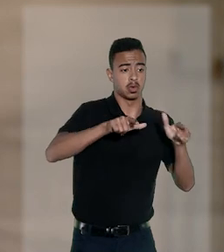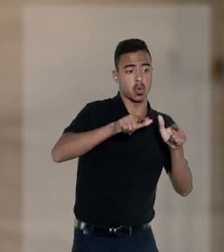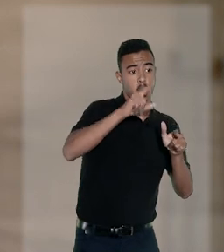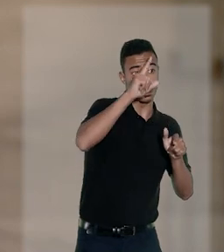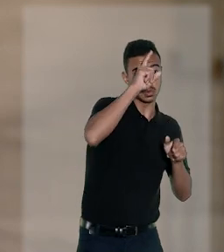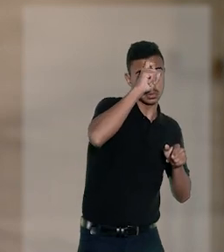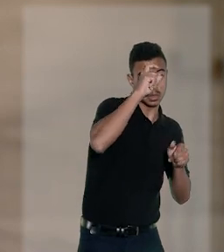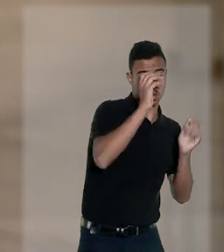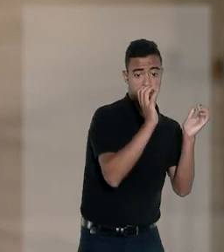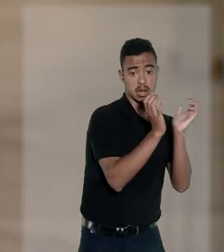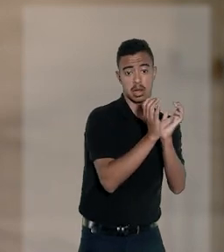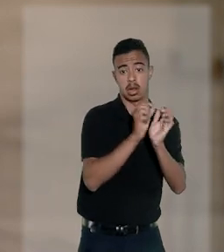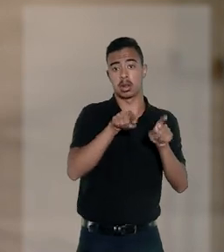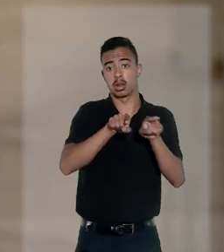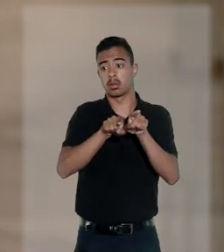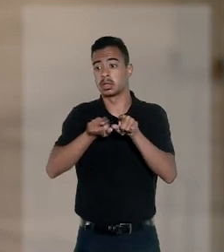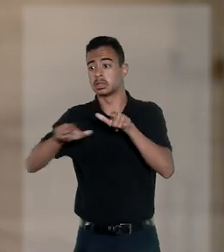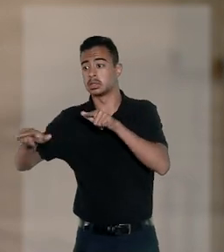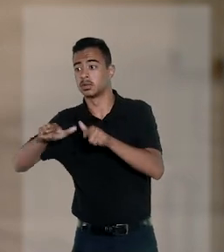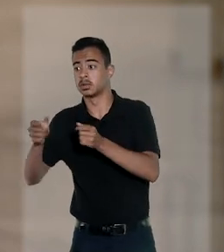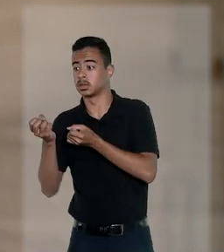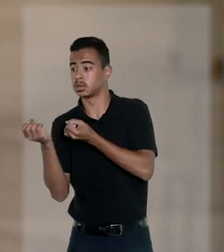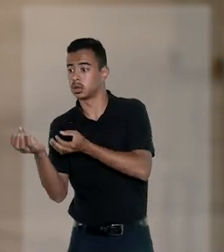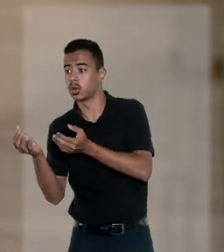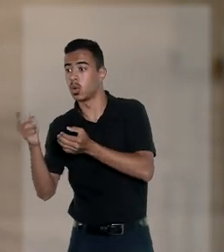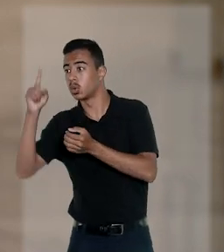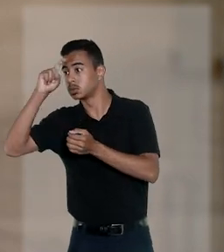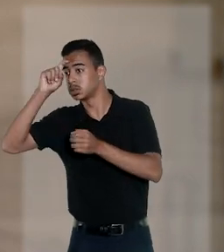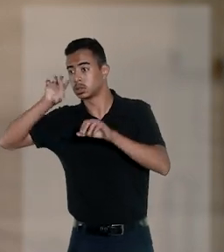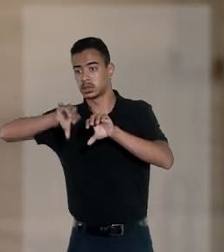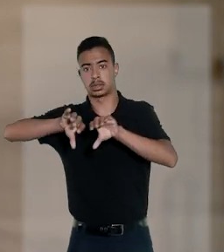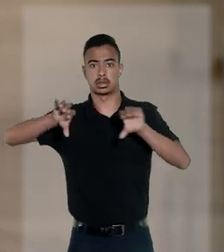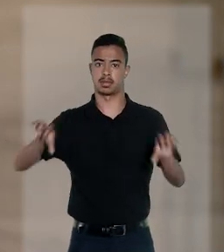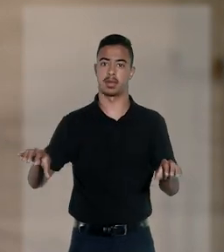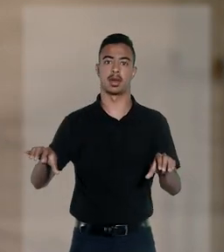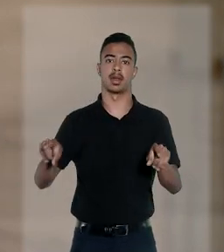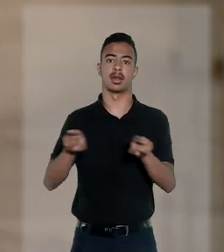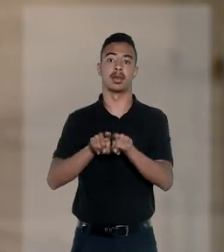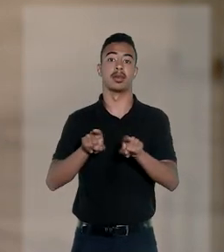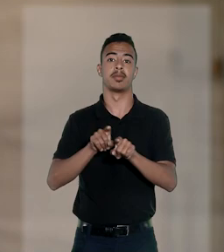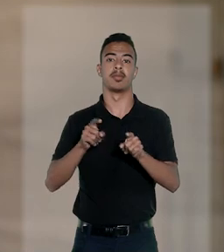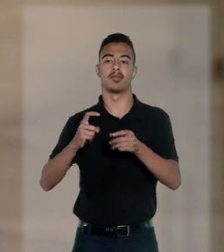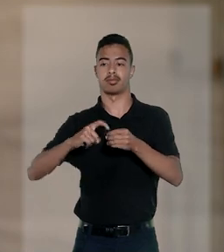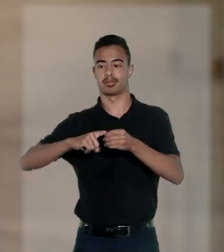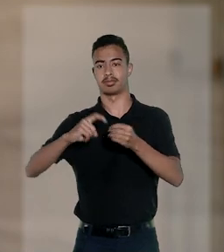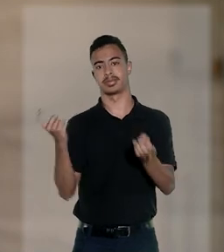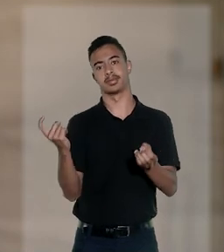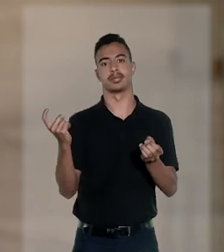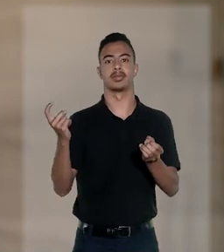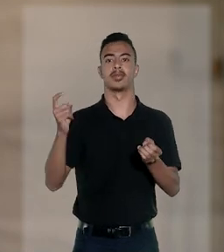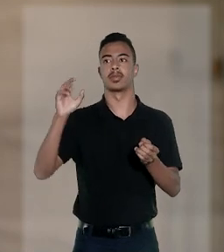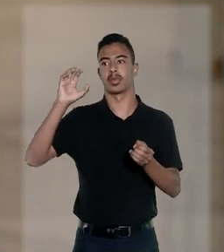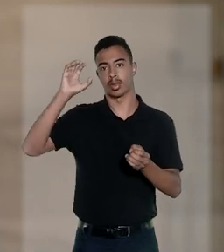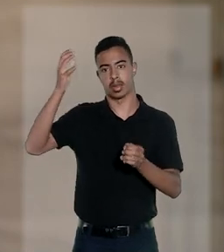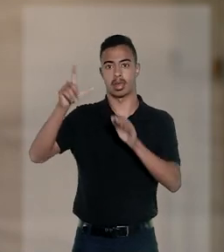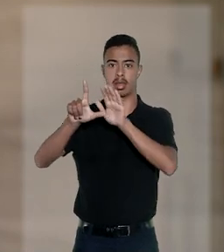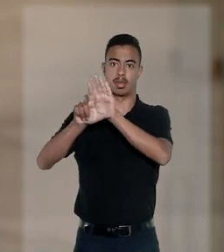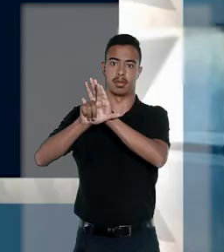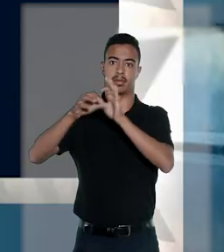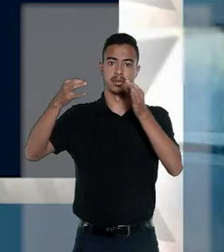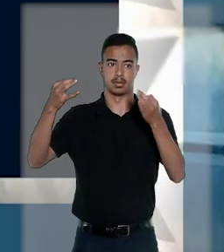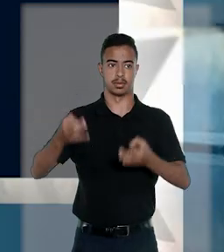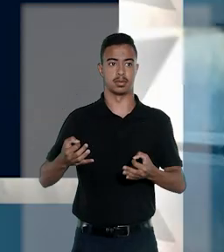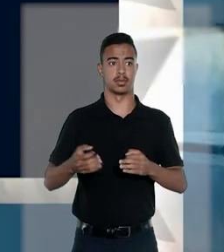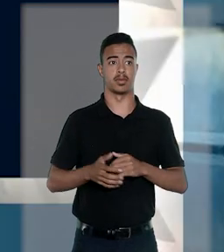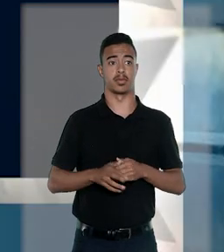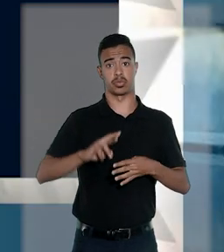serviços hospitalares com o conceito de serviços prestados por hospital, sob pena de desvirtuamento da definição legal.